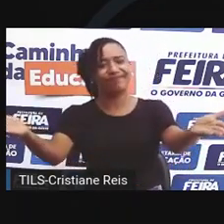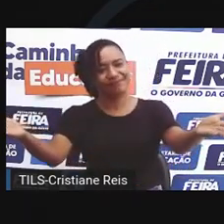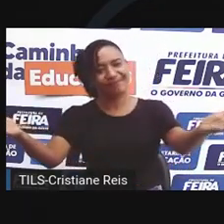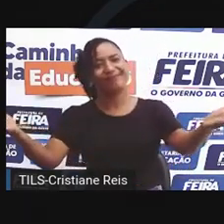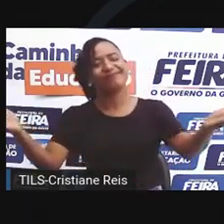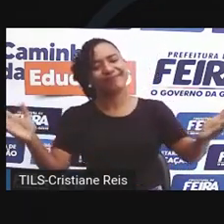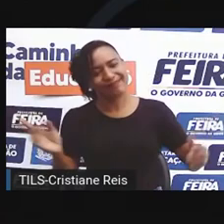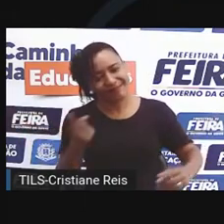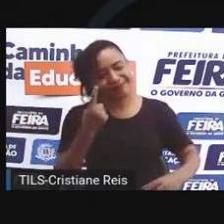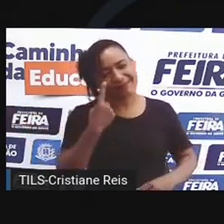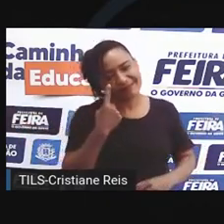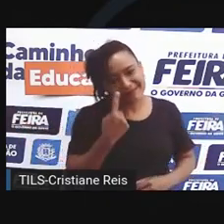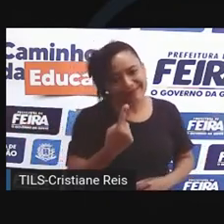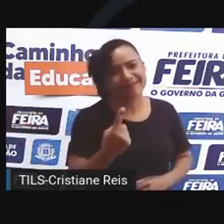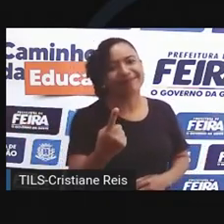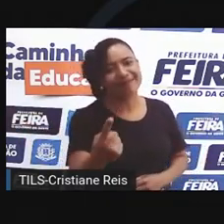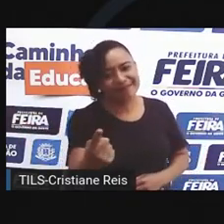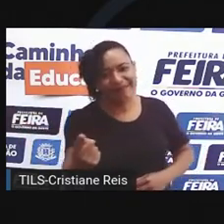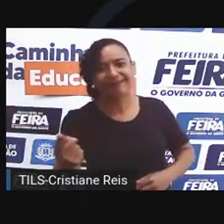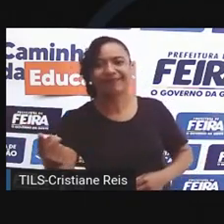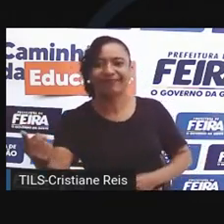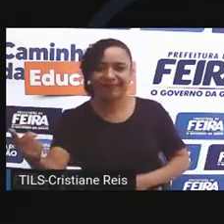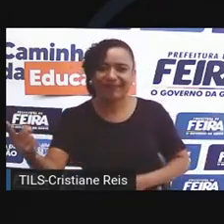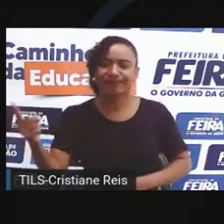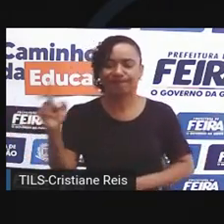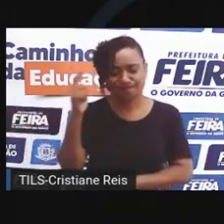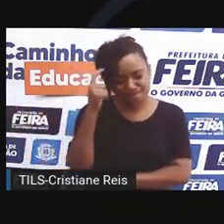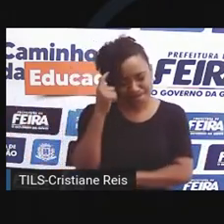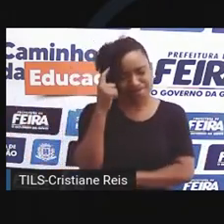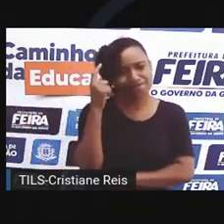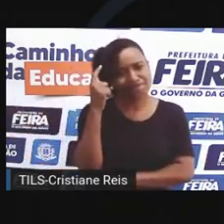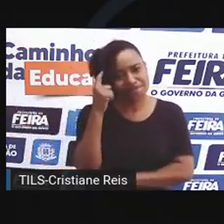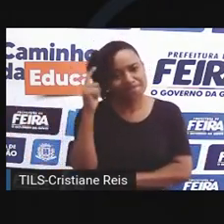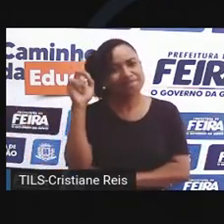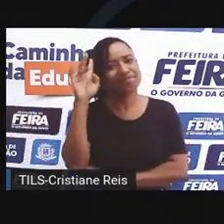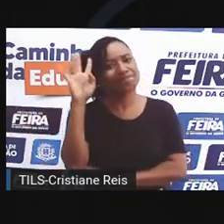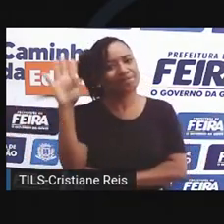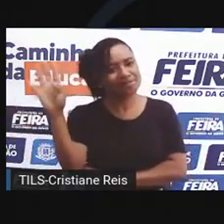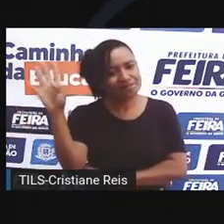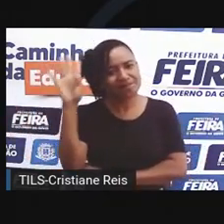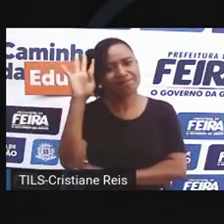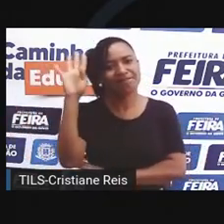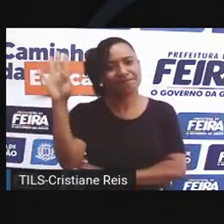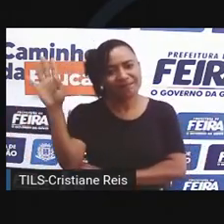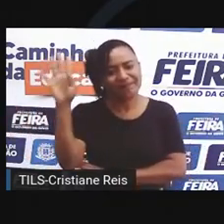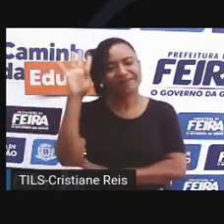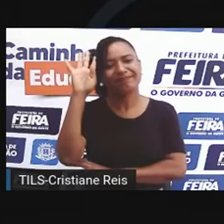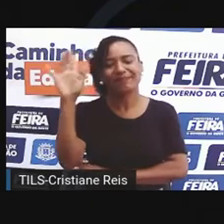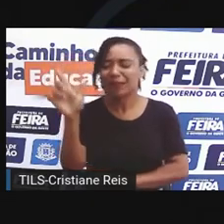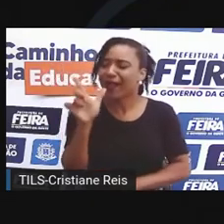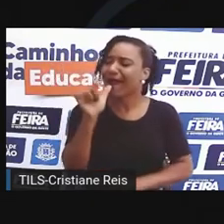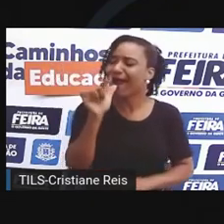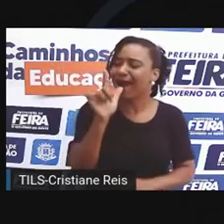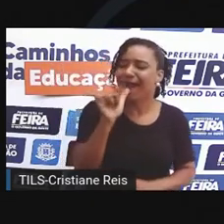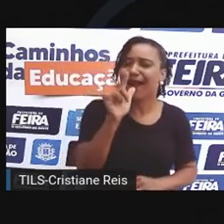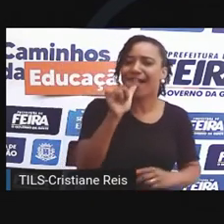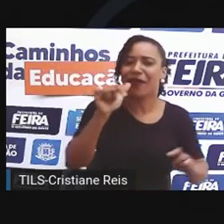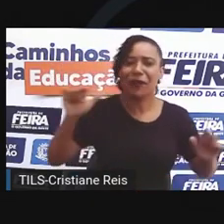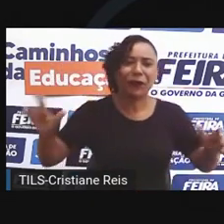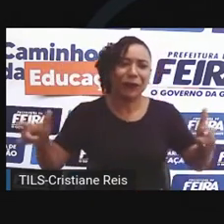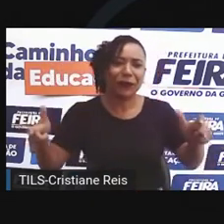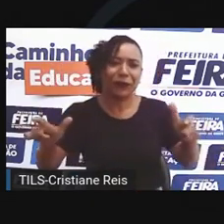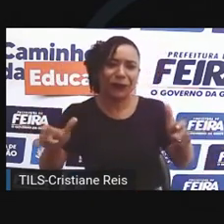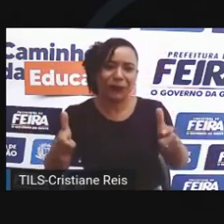Olha, para um pouco pra pensar Nossa água se acabando Pois